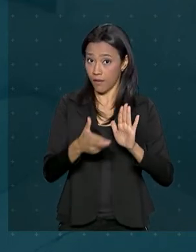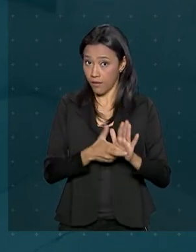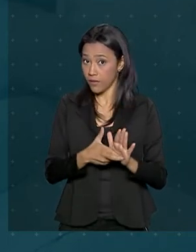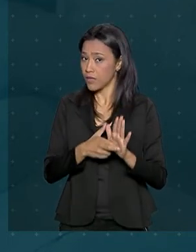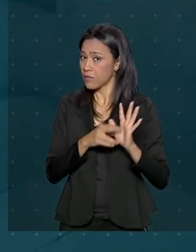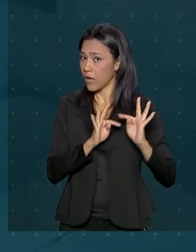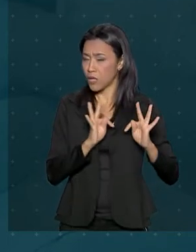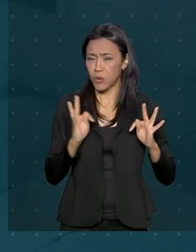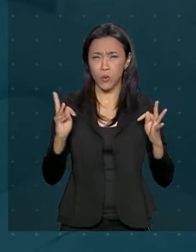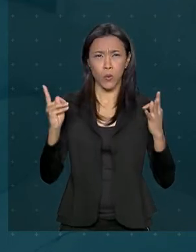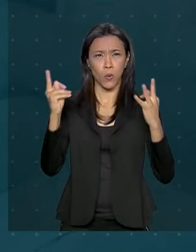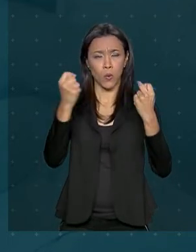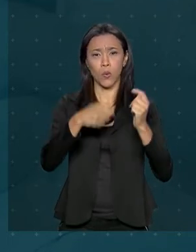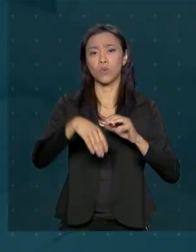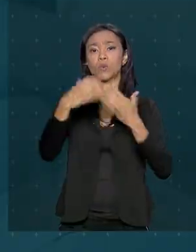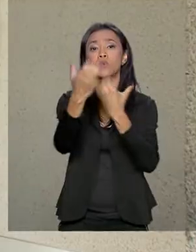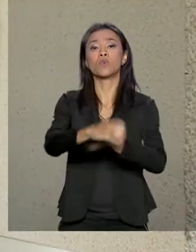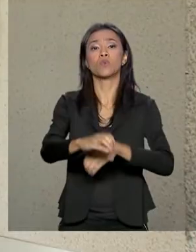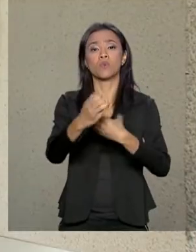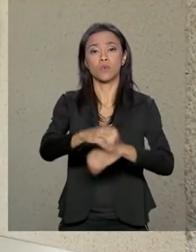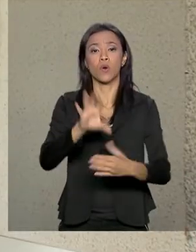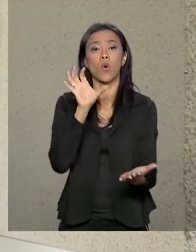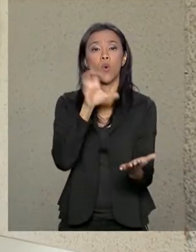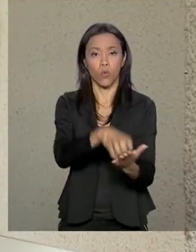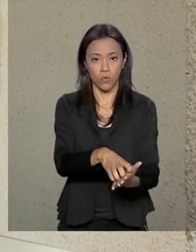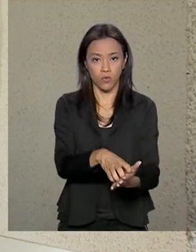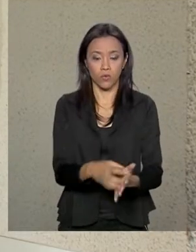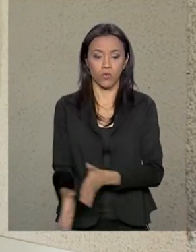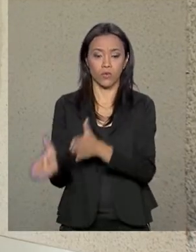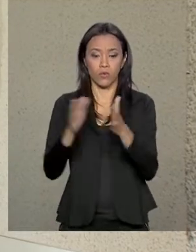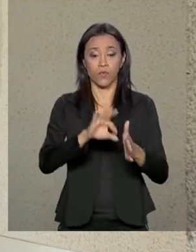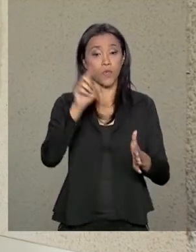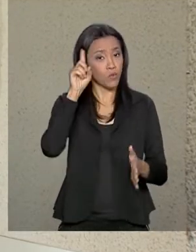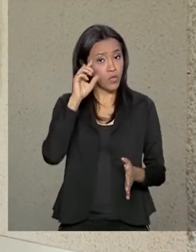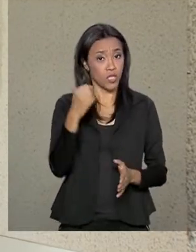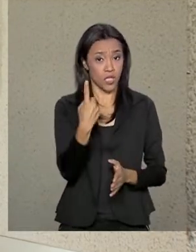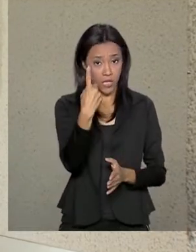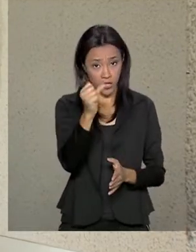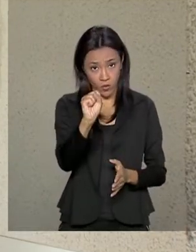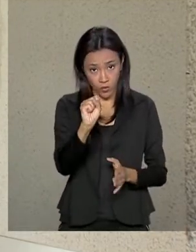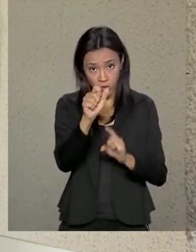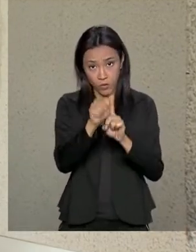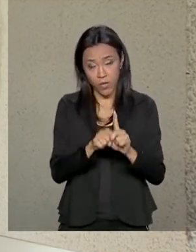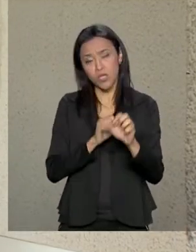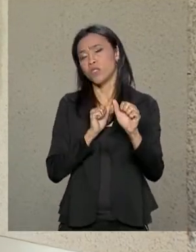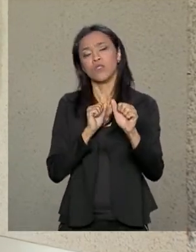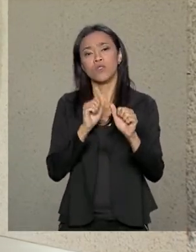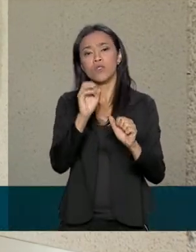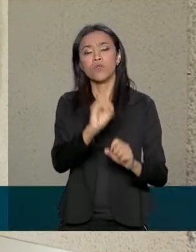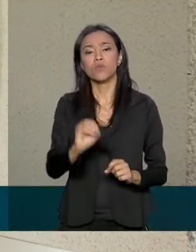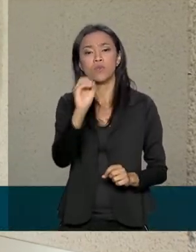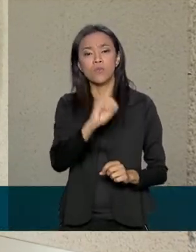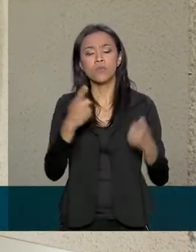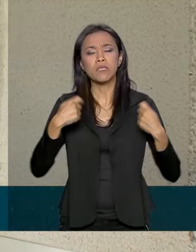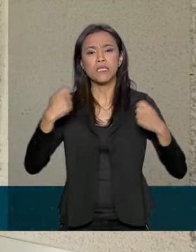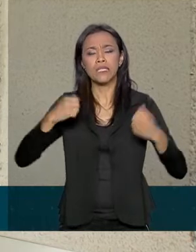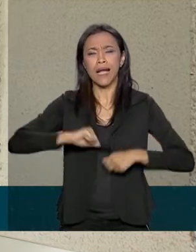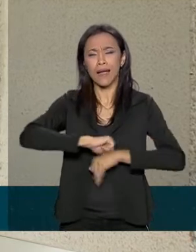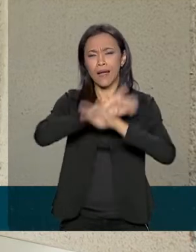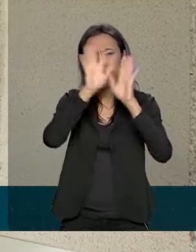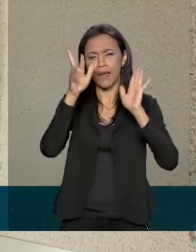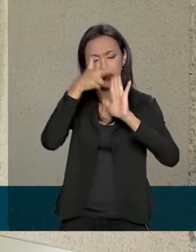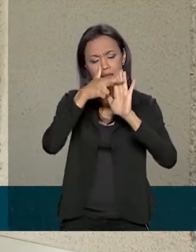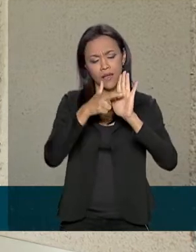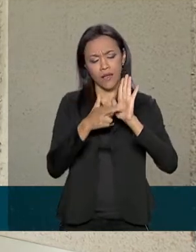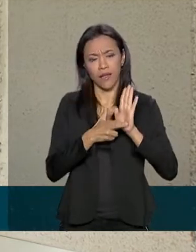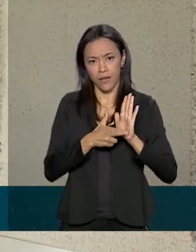as etapas de concursos da União. A partir do dia 18 de outubro, essas regras precisam estar bem claras em todos os